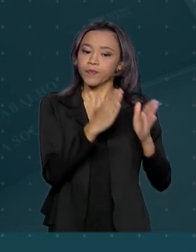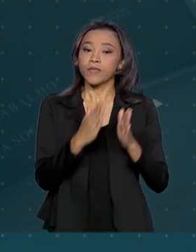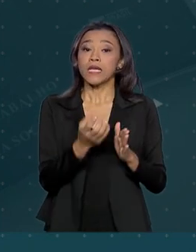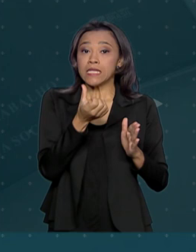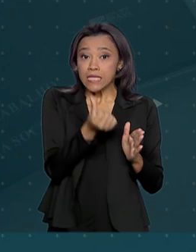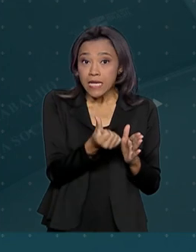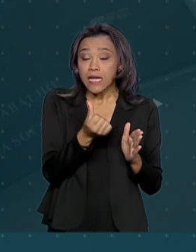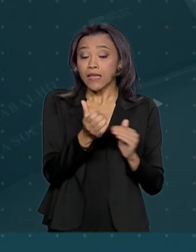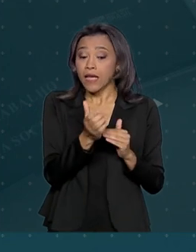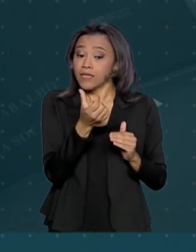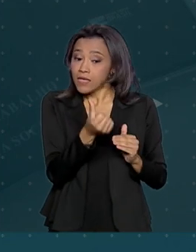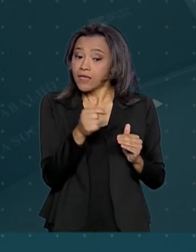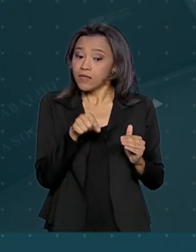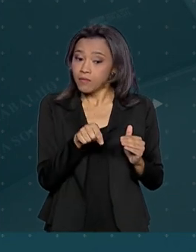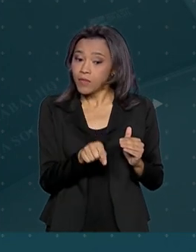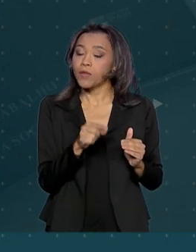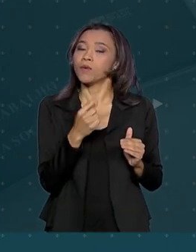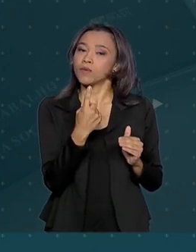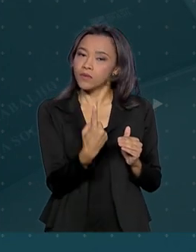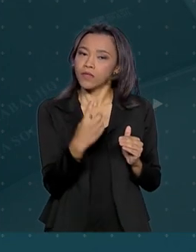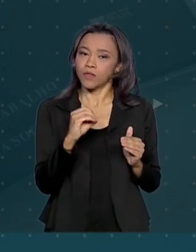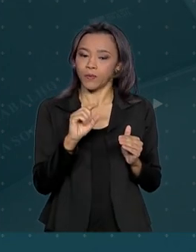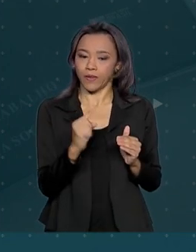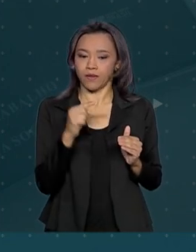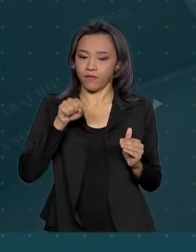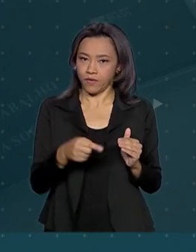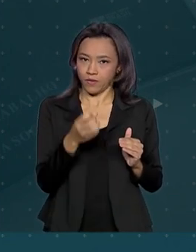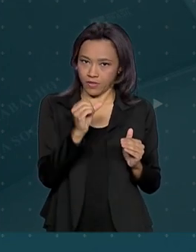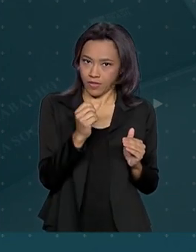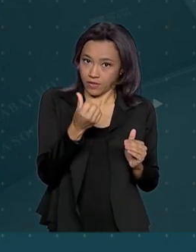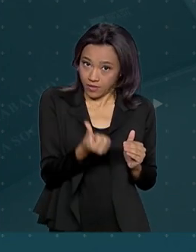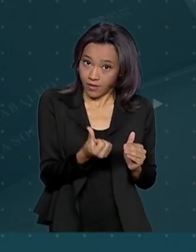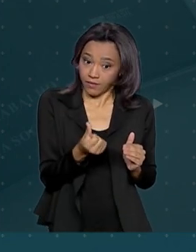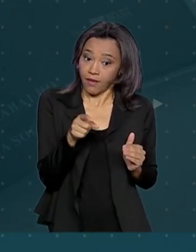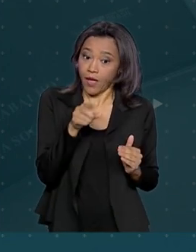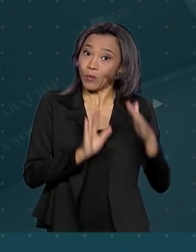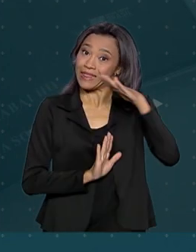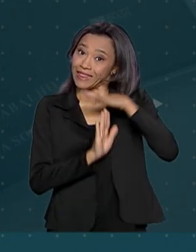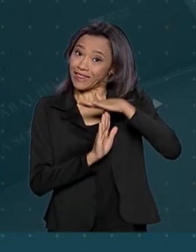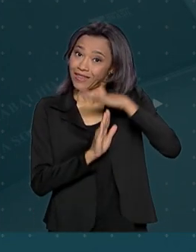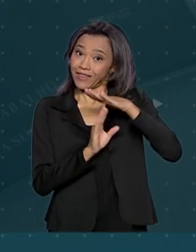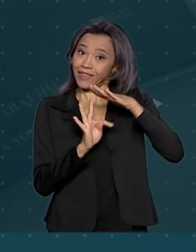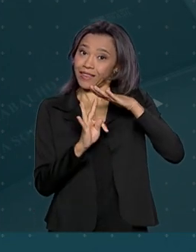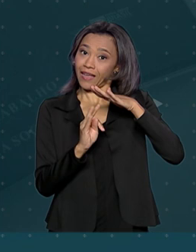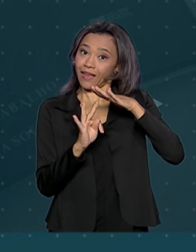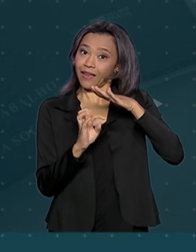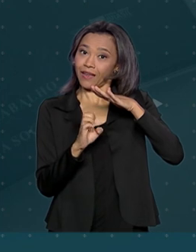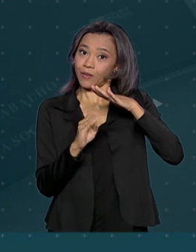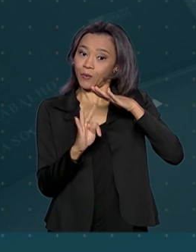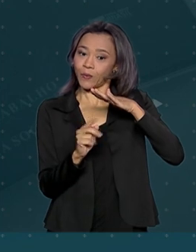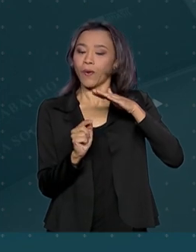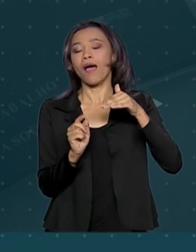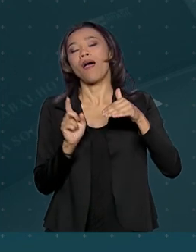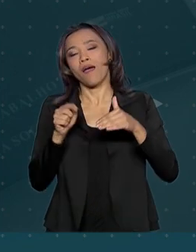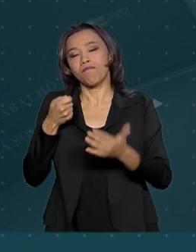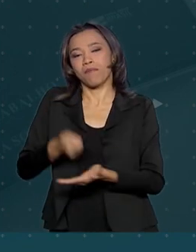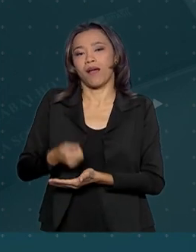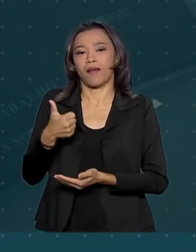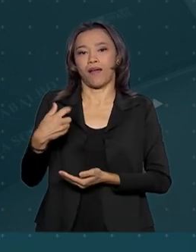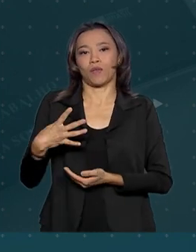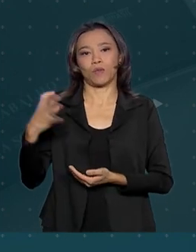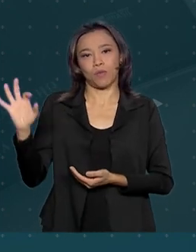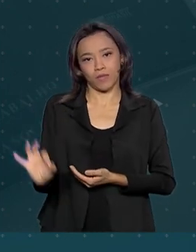.101,06, teto da Previdência Social, a alíquota é de 14%.